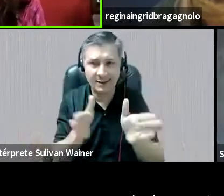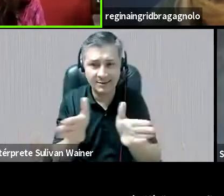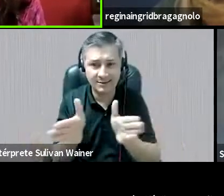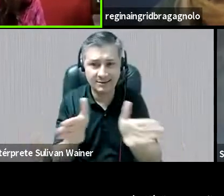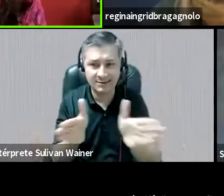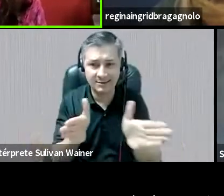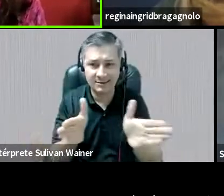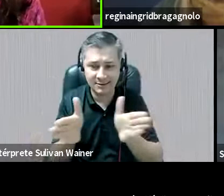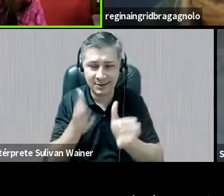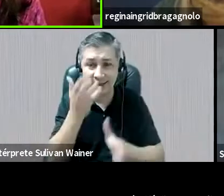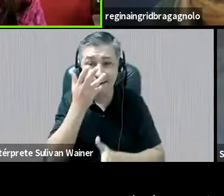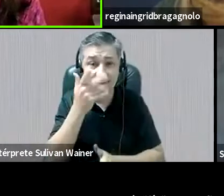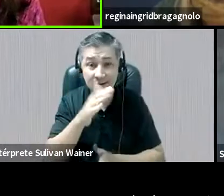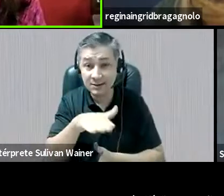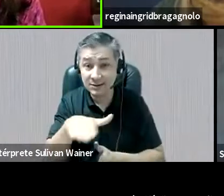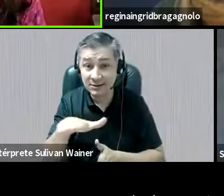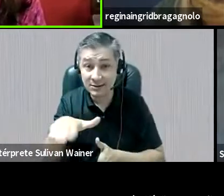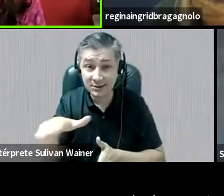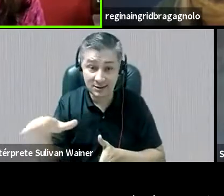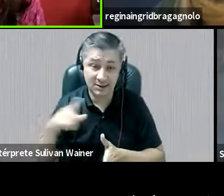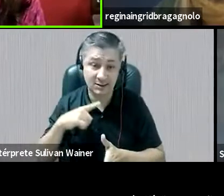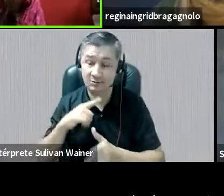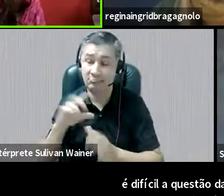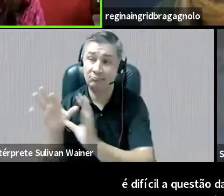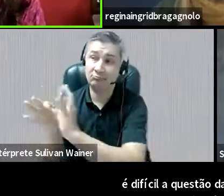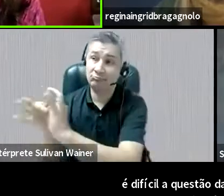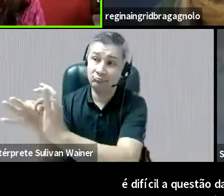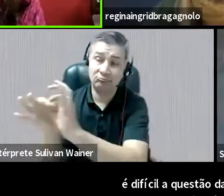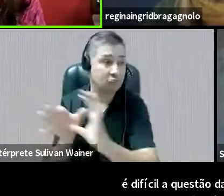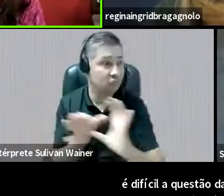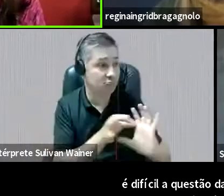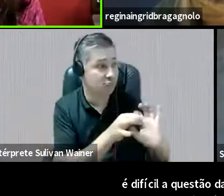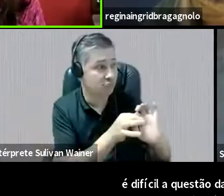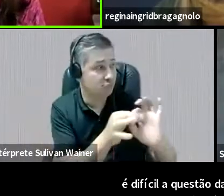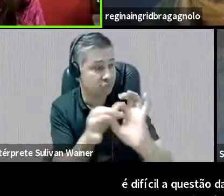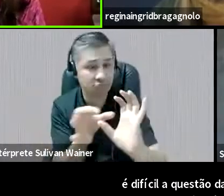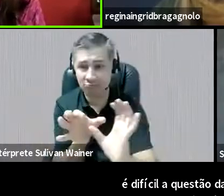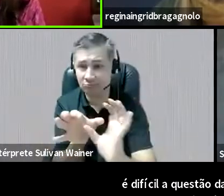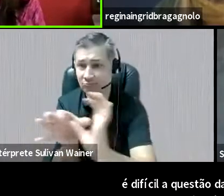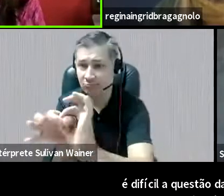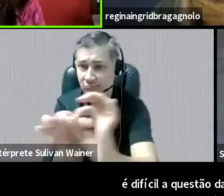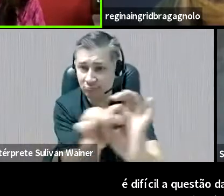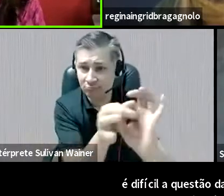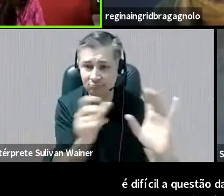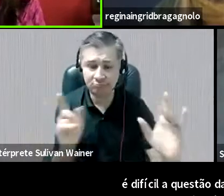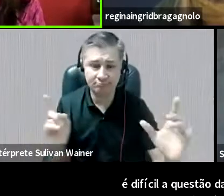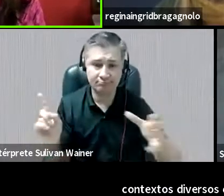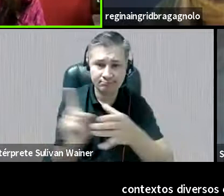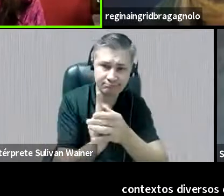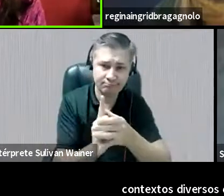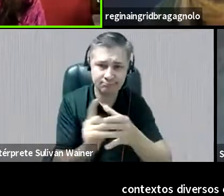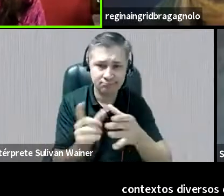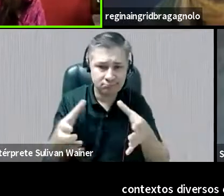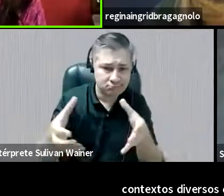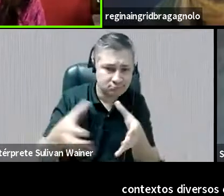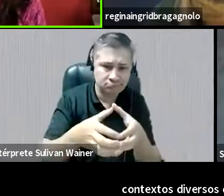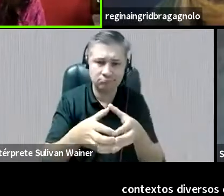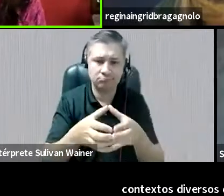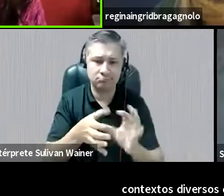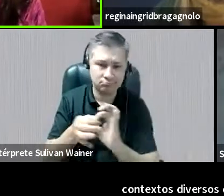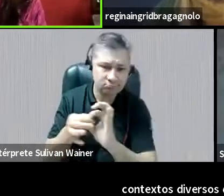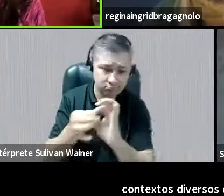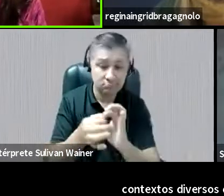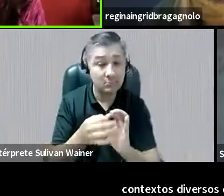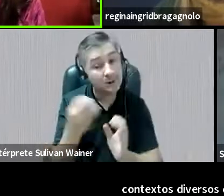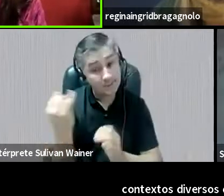de crianças, de contextos diversos, dentro do próprio evento. Acho que é uma questão que a gente pode